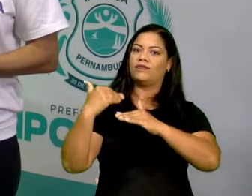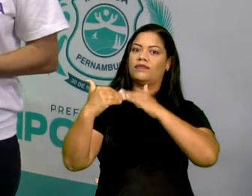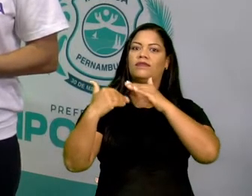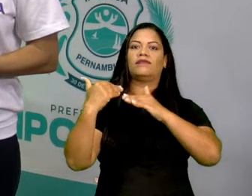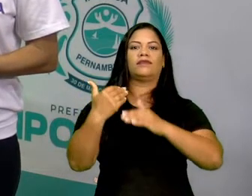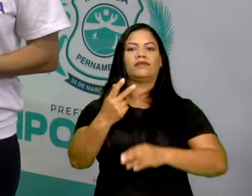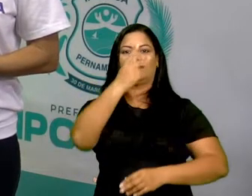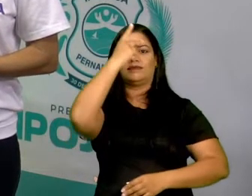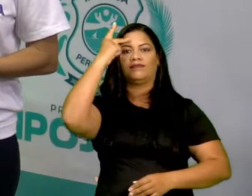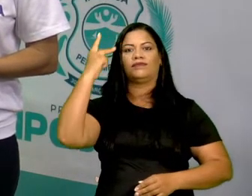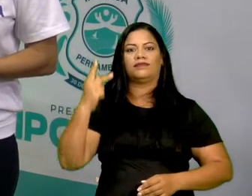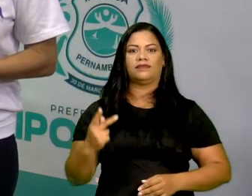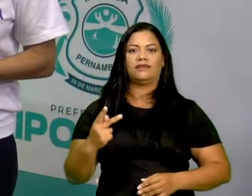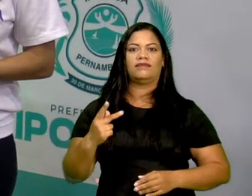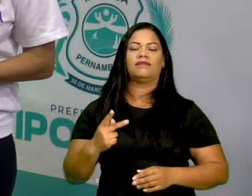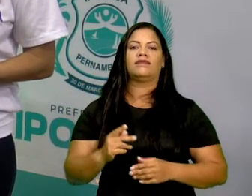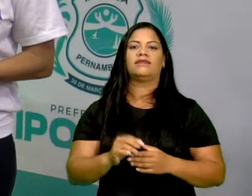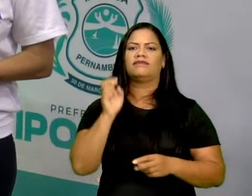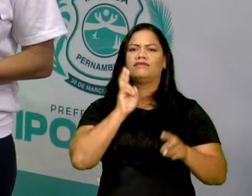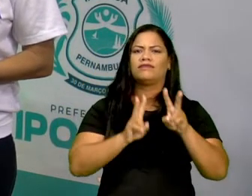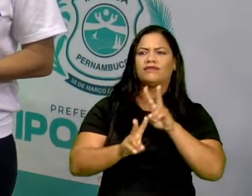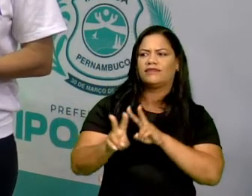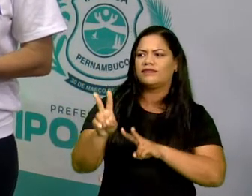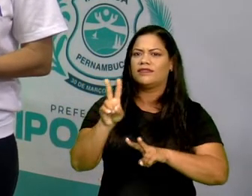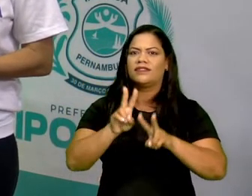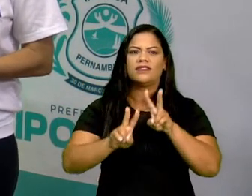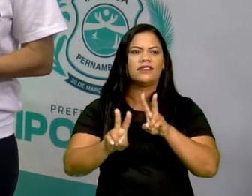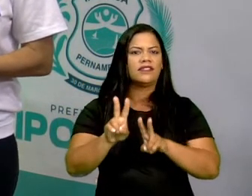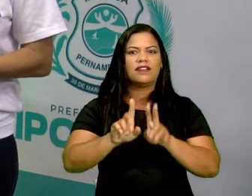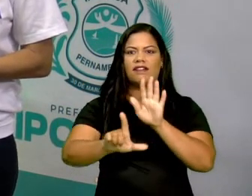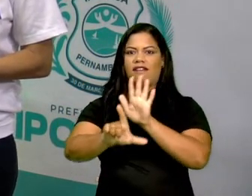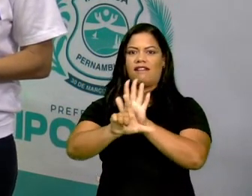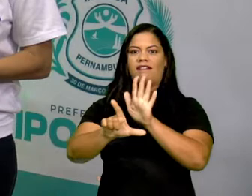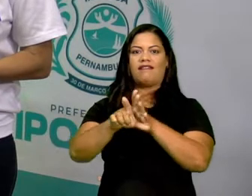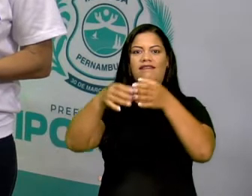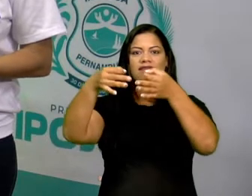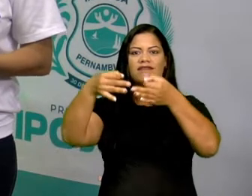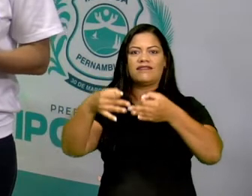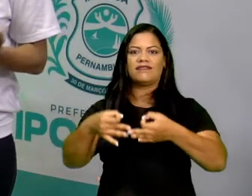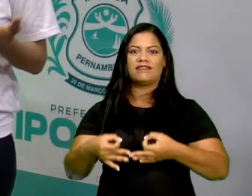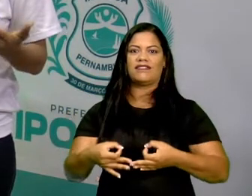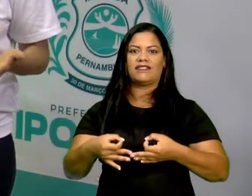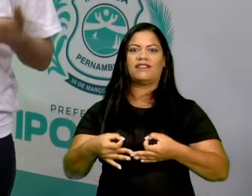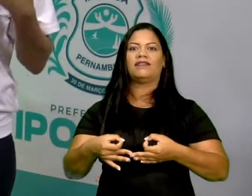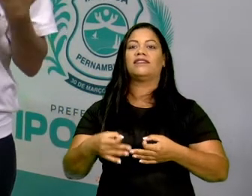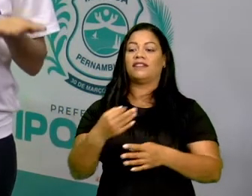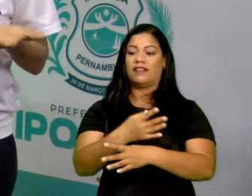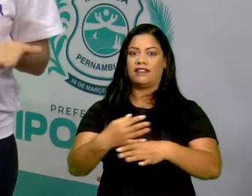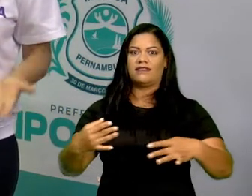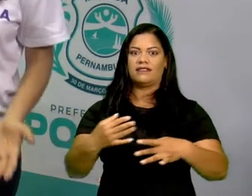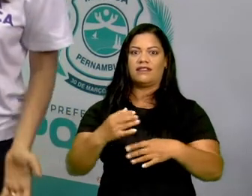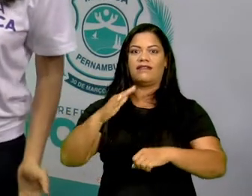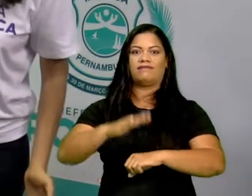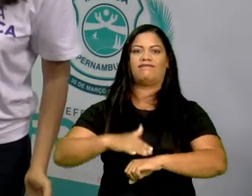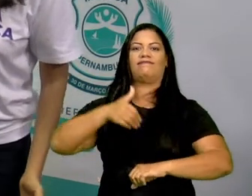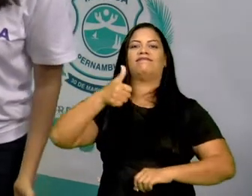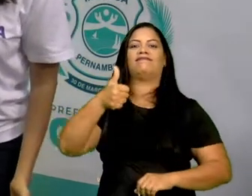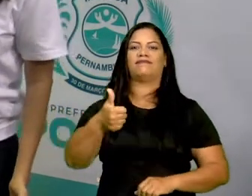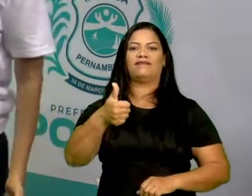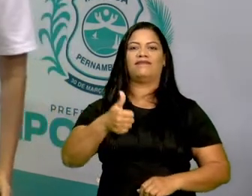pessoas, de verificar as leis corretas para poder a cidade crescer.